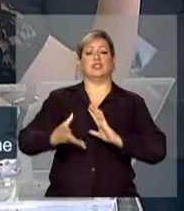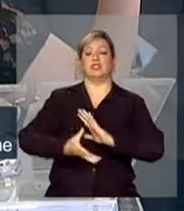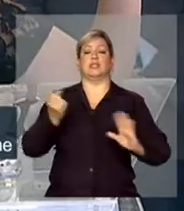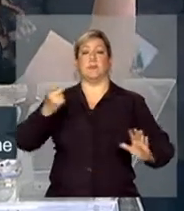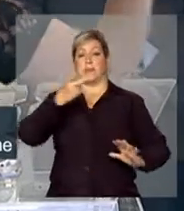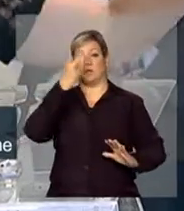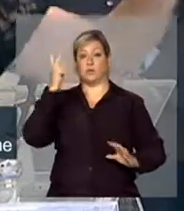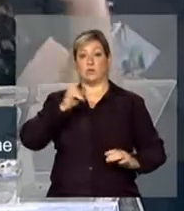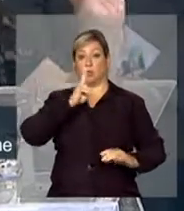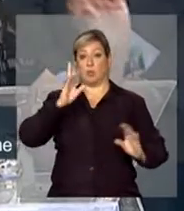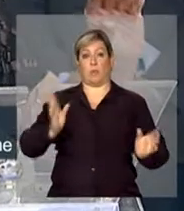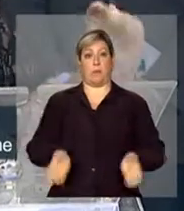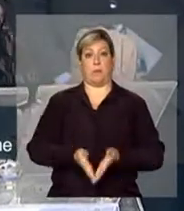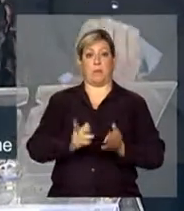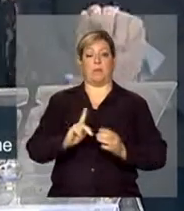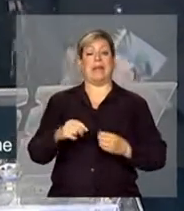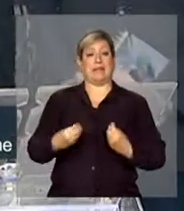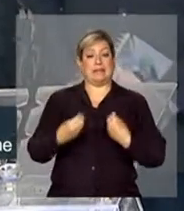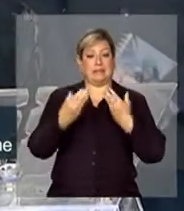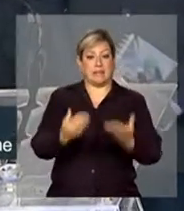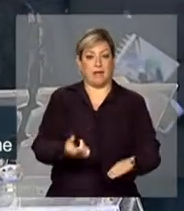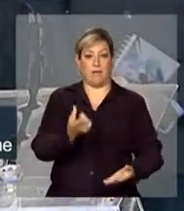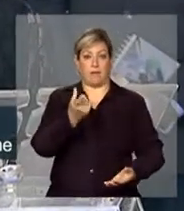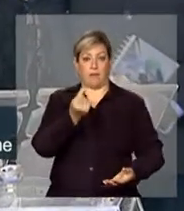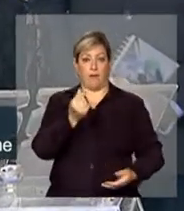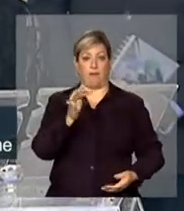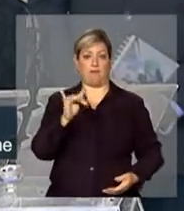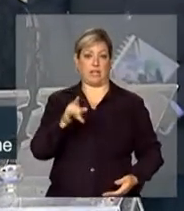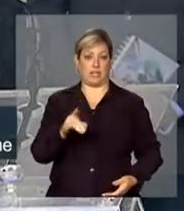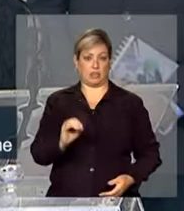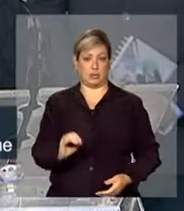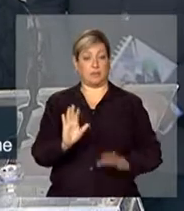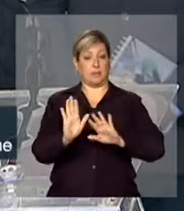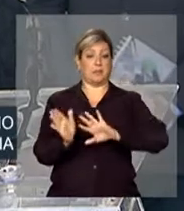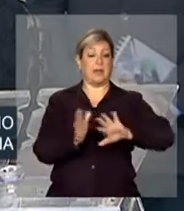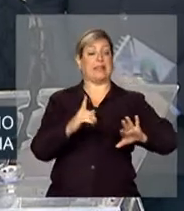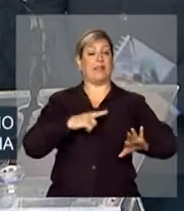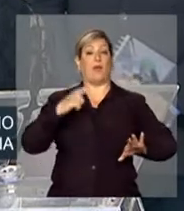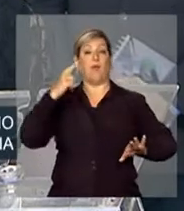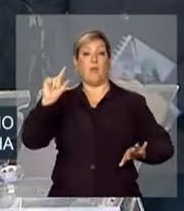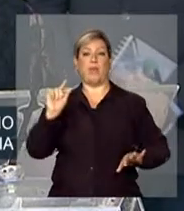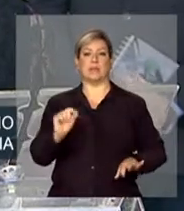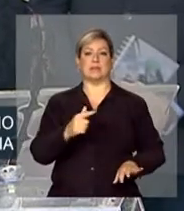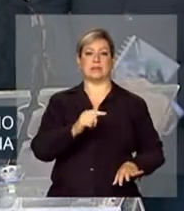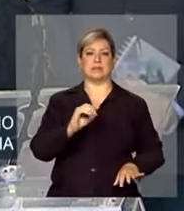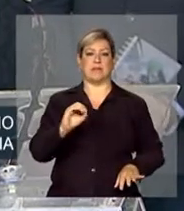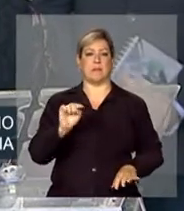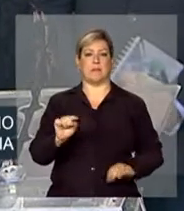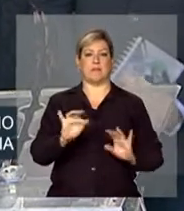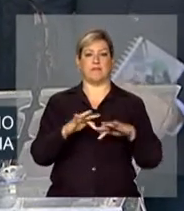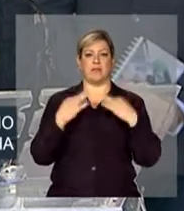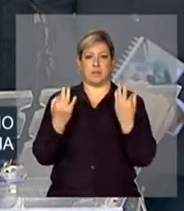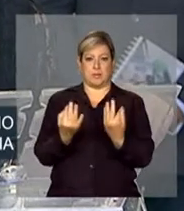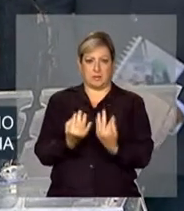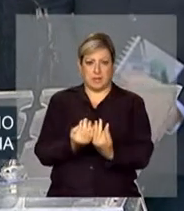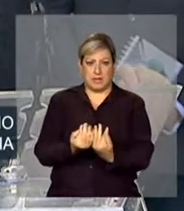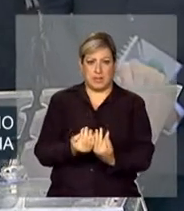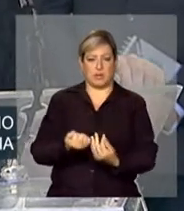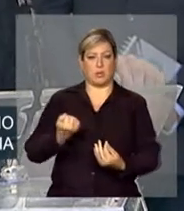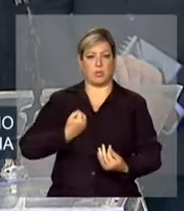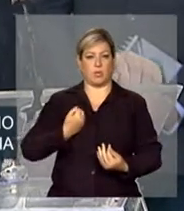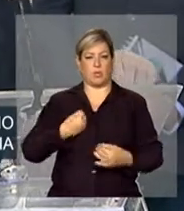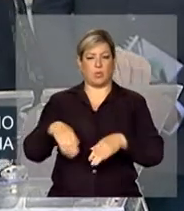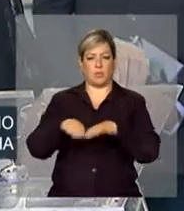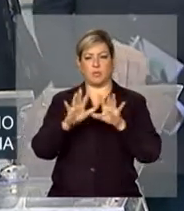pobreza, ele dava um valor fixo. E tem um outro número que é idêntico, que são as 700 mil famílias, que dá